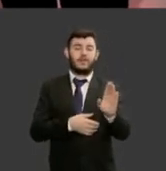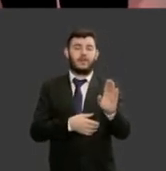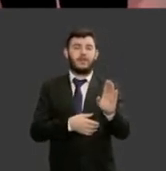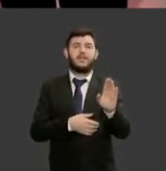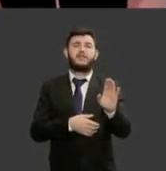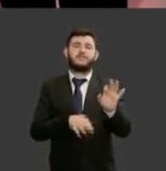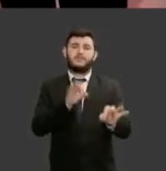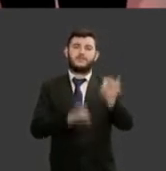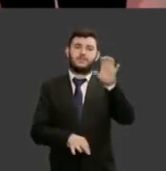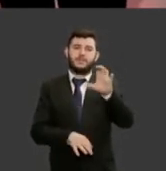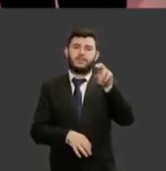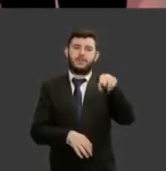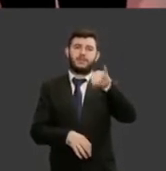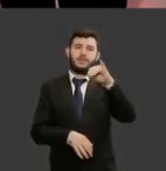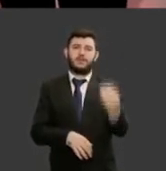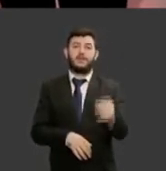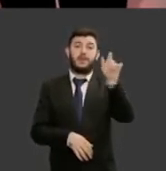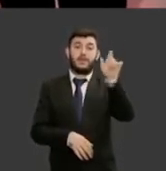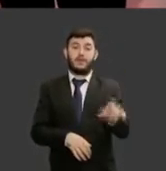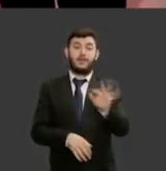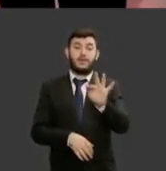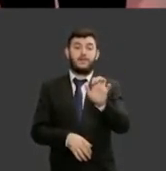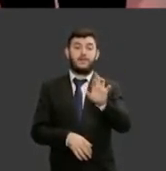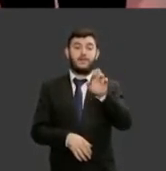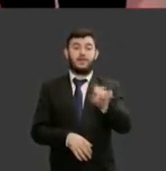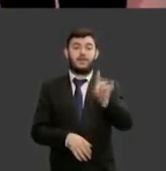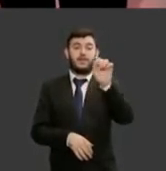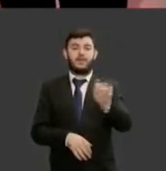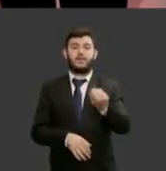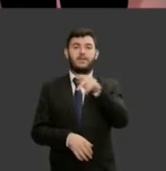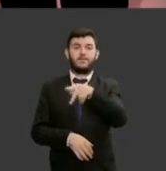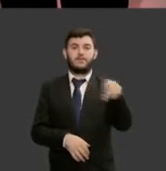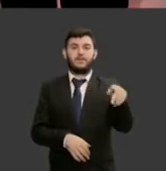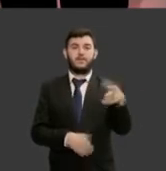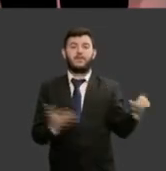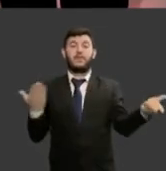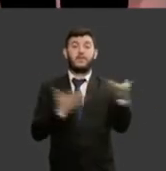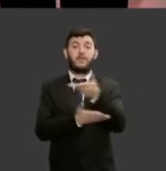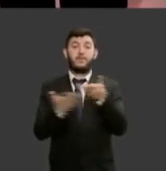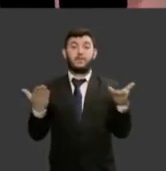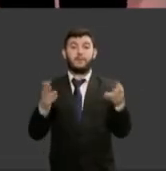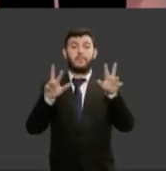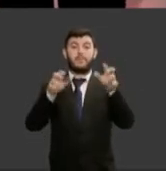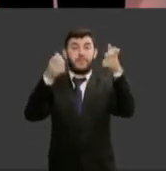que também atua como professora e vai compartilhar um pouco da sua trajetória